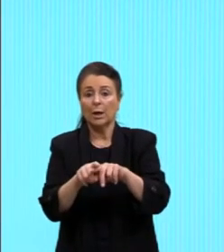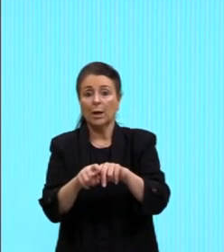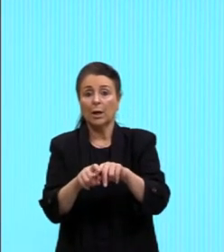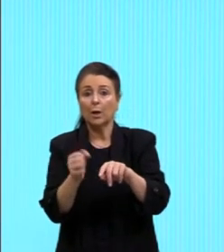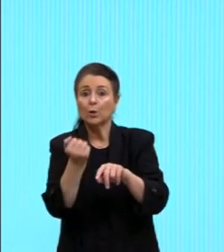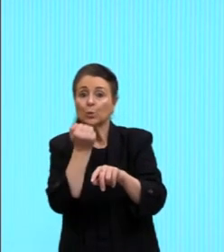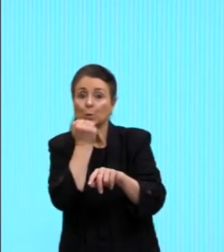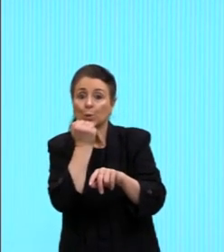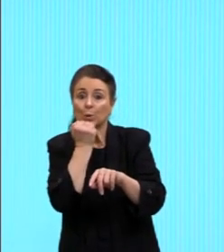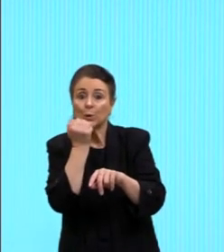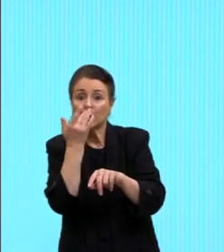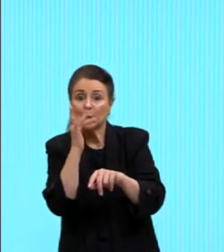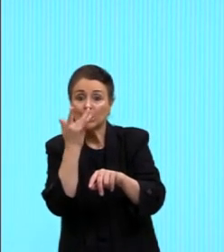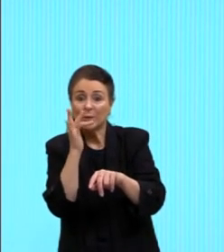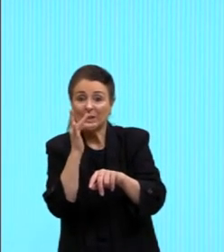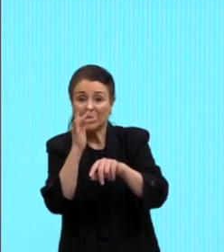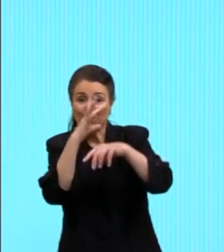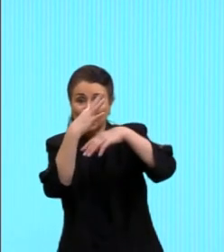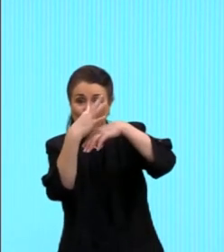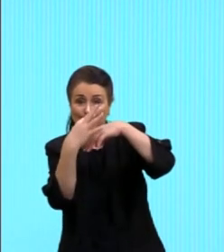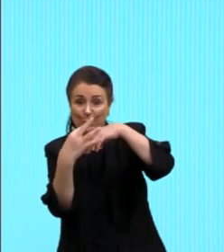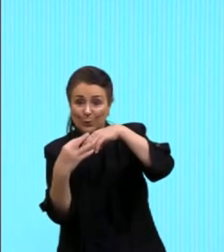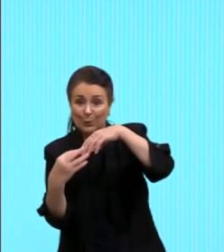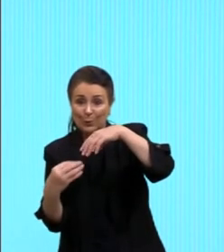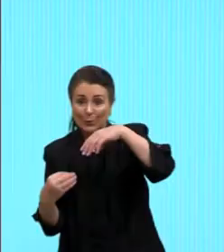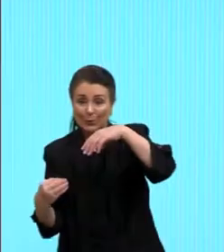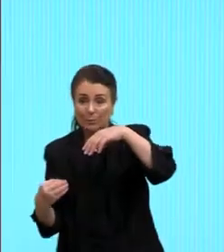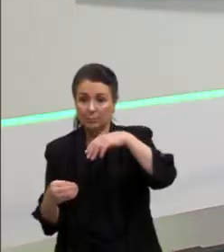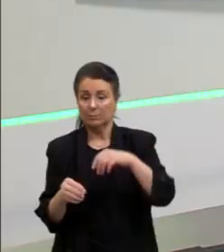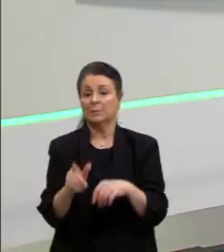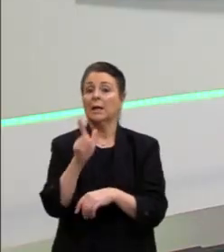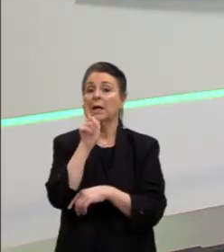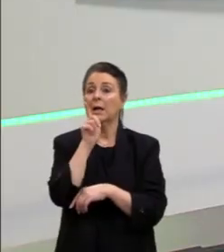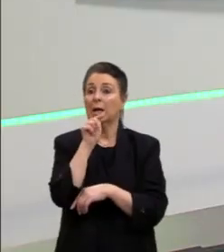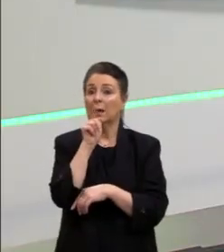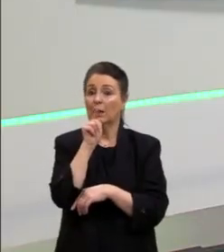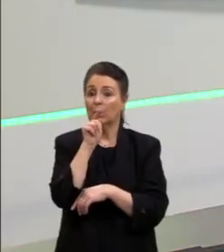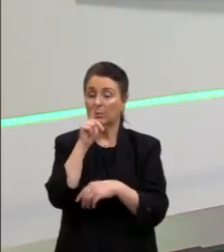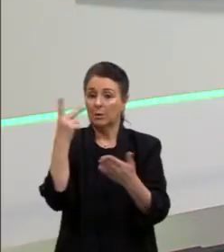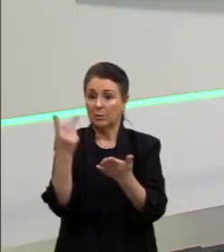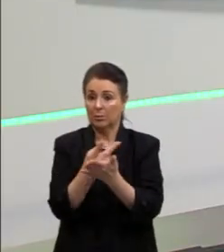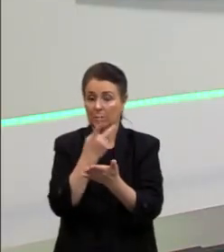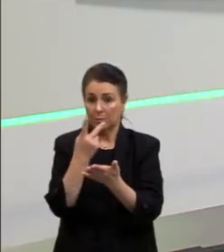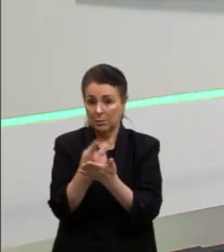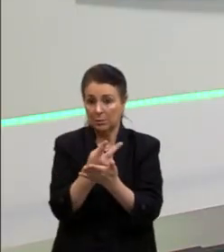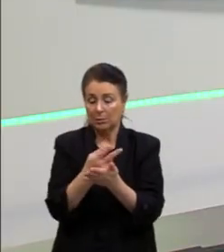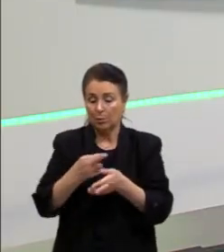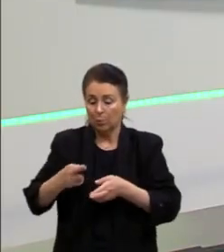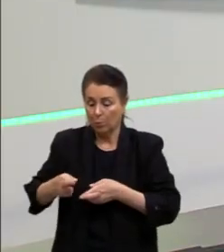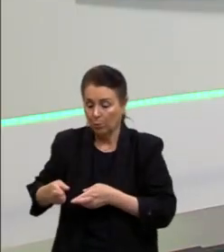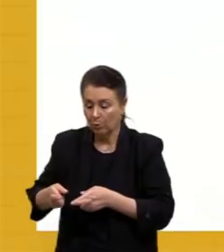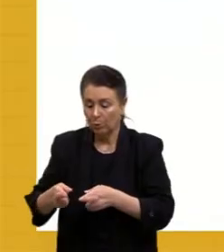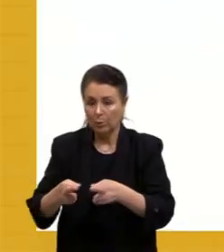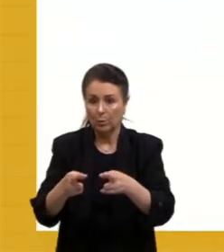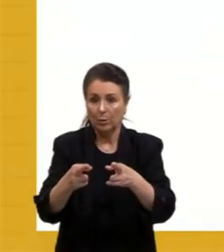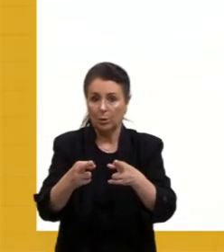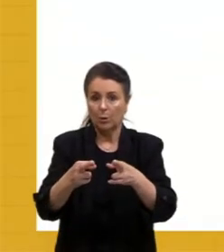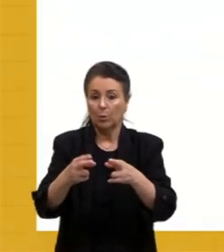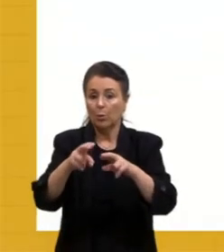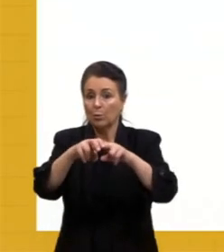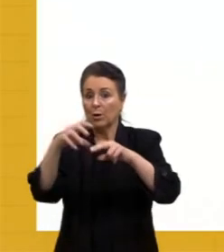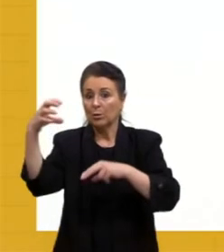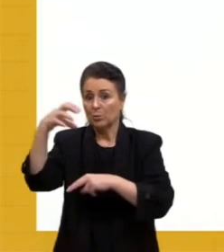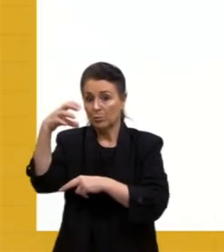Quando é por água, tá, agorizada? Por... por... seja por um rio ou por chuva,